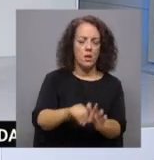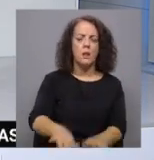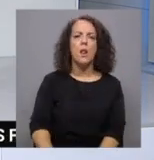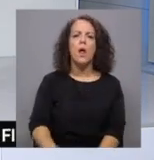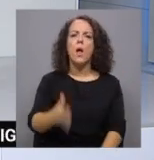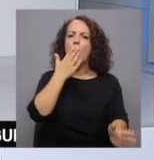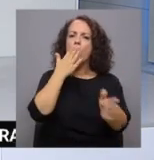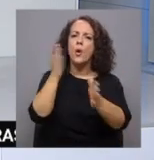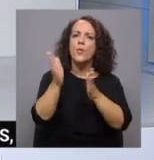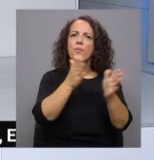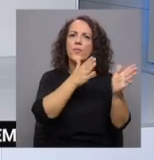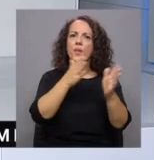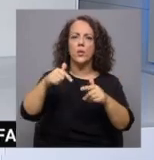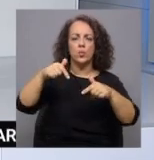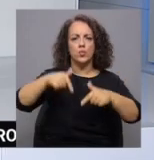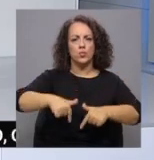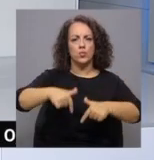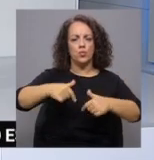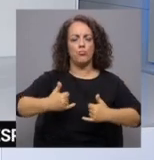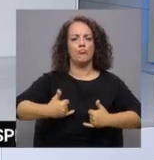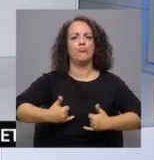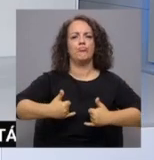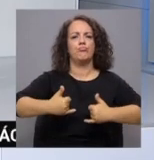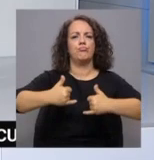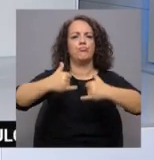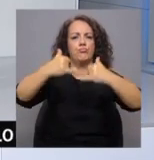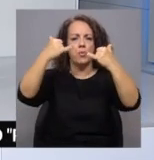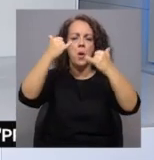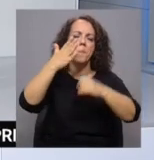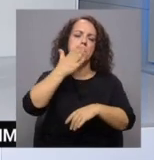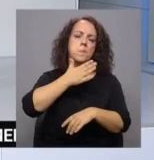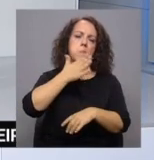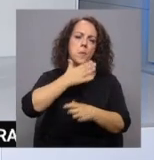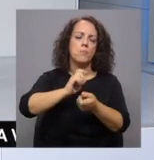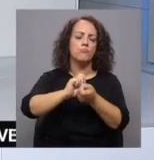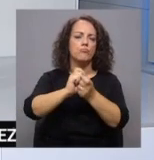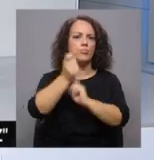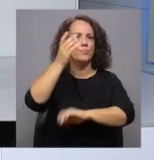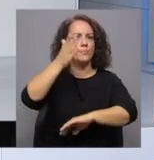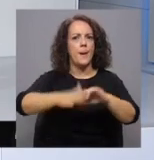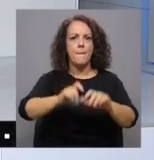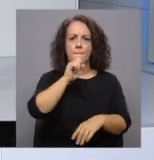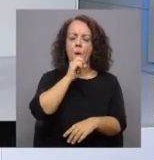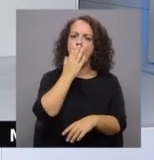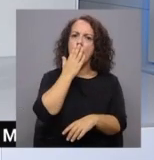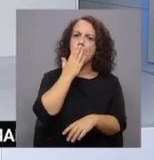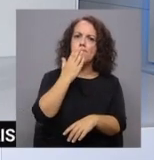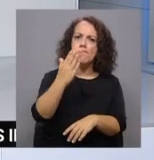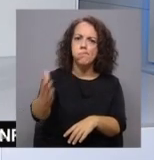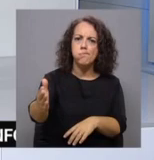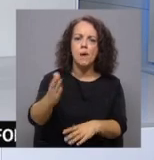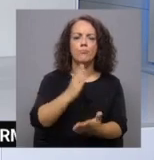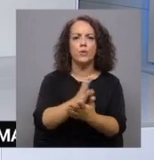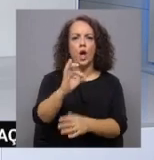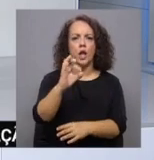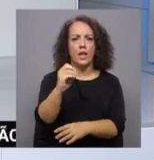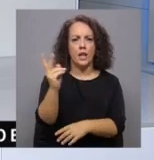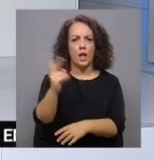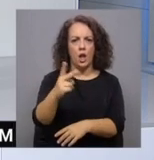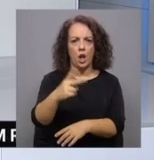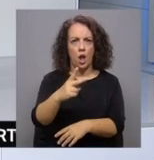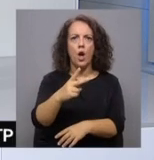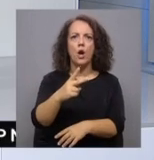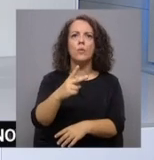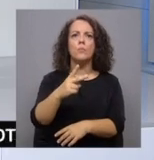vai superar do quadrante sul fraco a moderado, tornando-se moderado a forte, com rajadas que podem atingir os 80km por hora nas